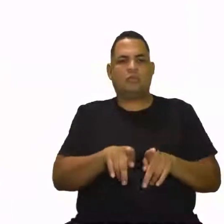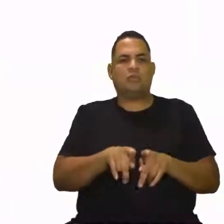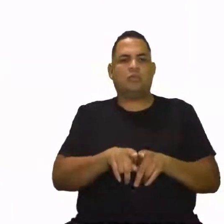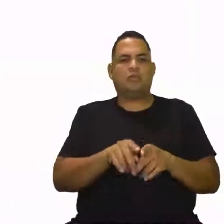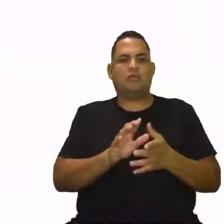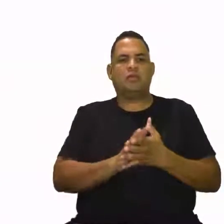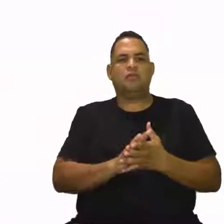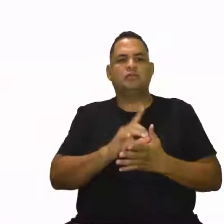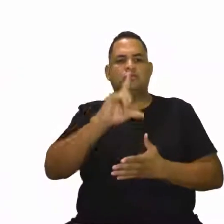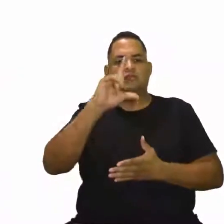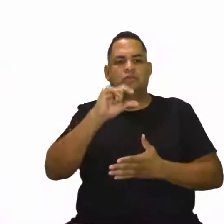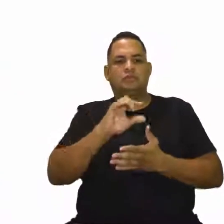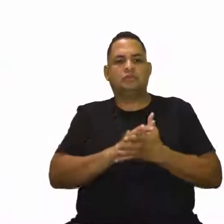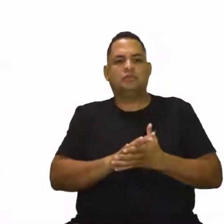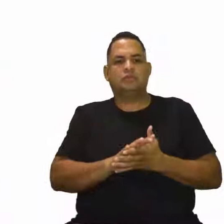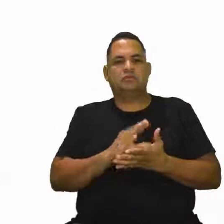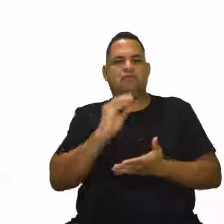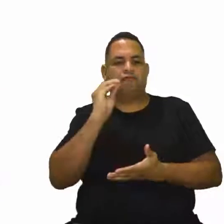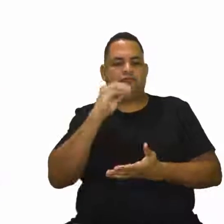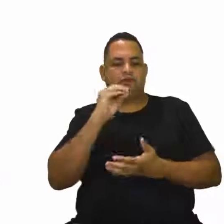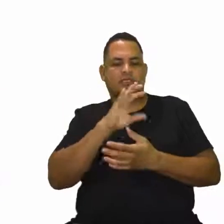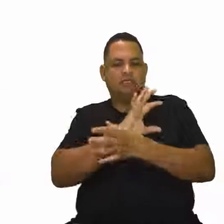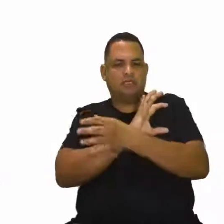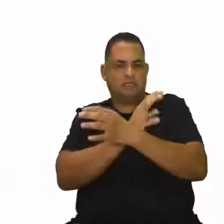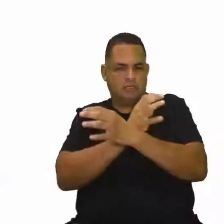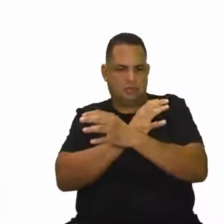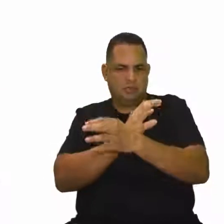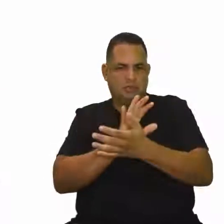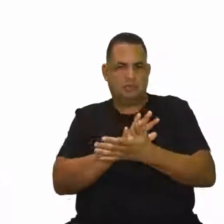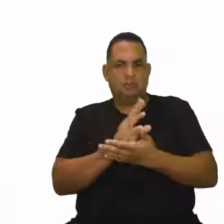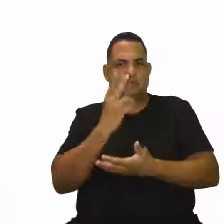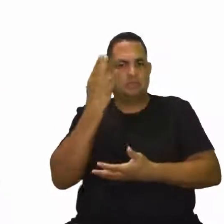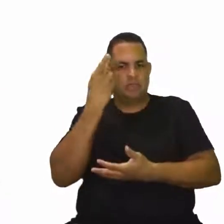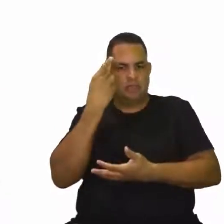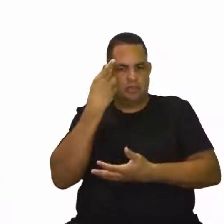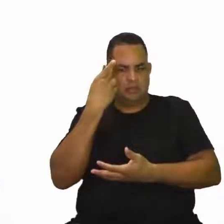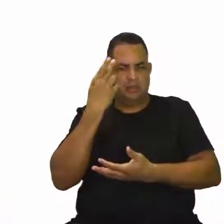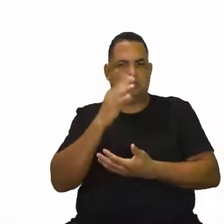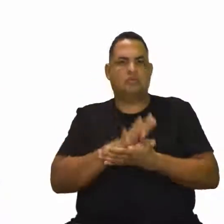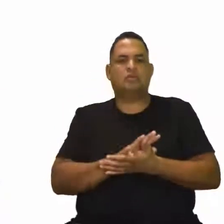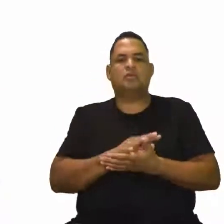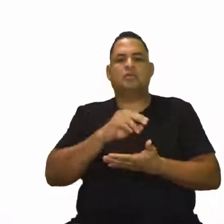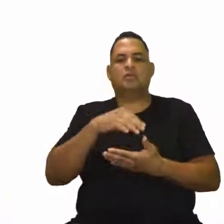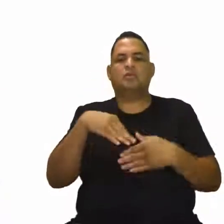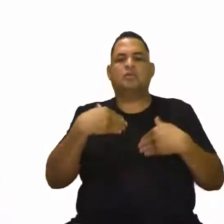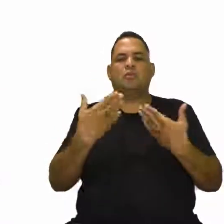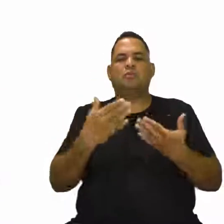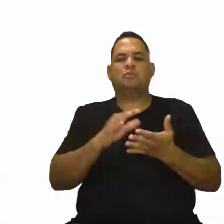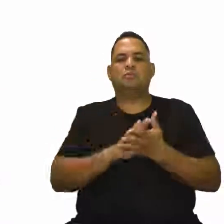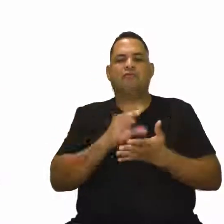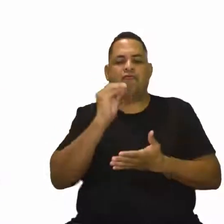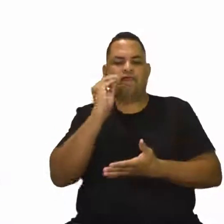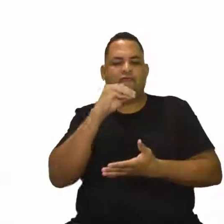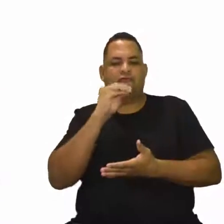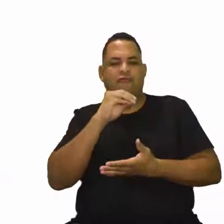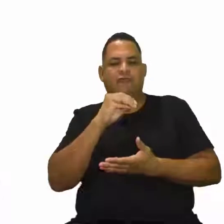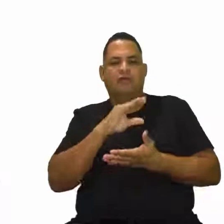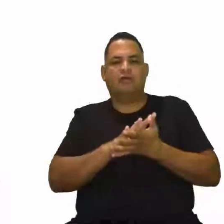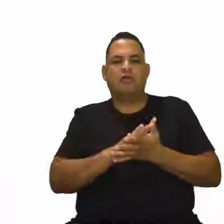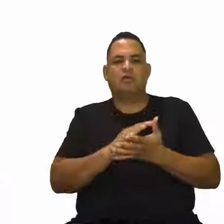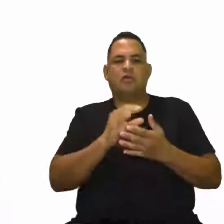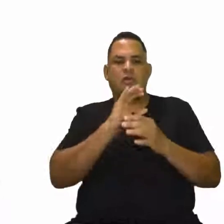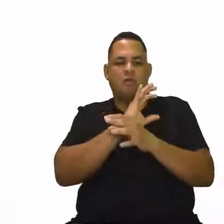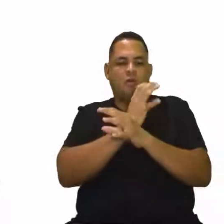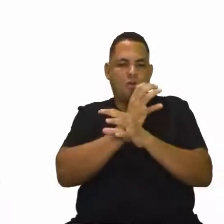Vai diminuir um pouco, né? Essa fragilidade óssea, que naturalmente acontece essa fragilidade maior em relação aos